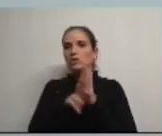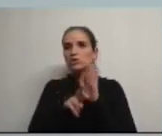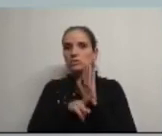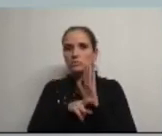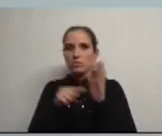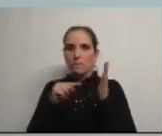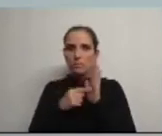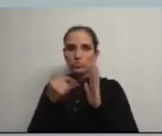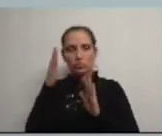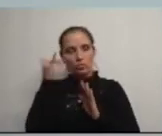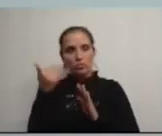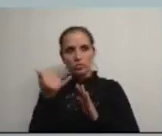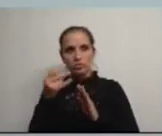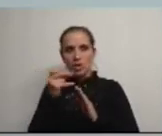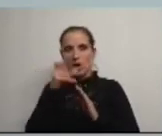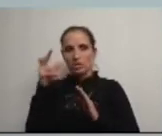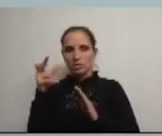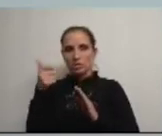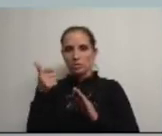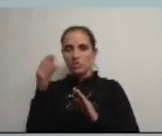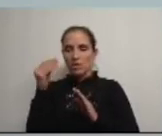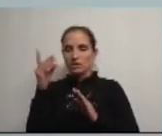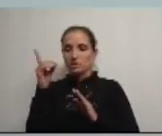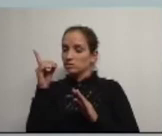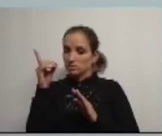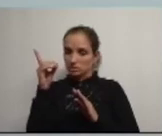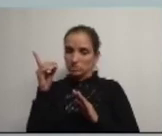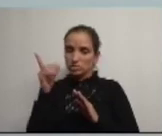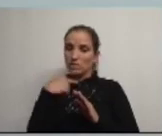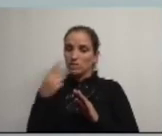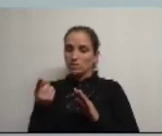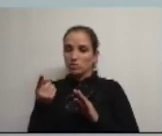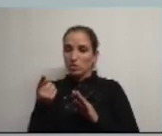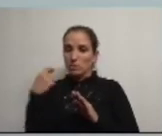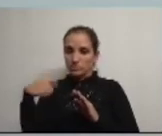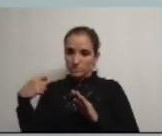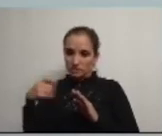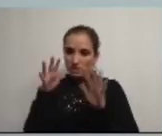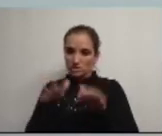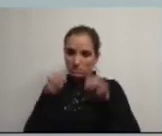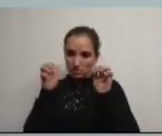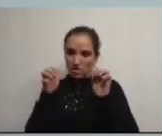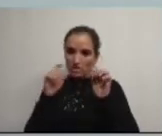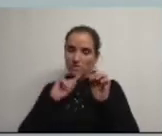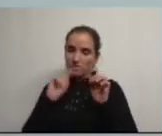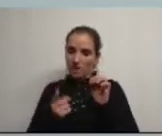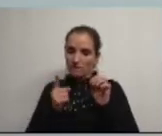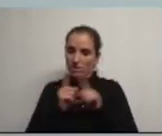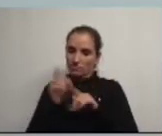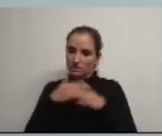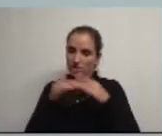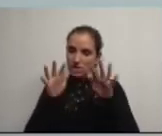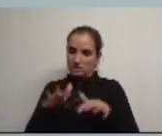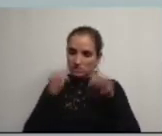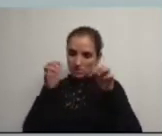no seu ponto número 2 do artigo 16º que refere o Presidente da Assembleia deve convocar uma